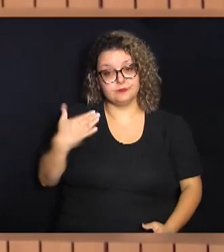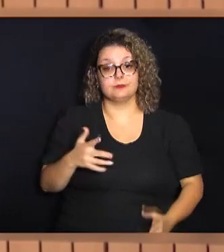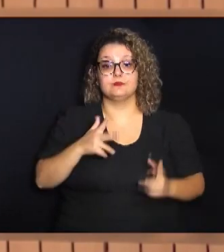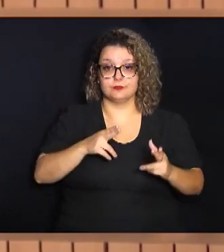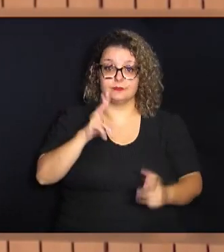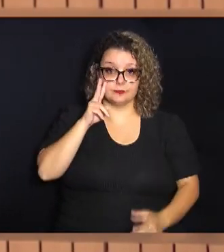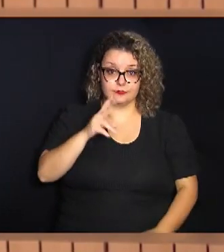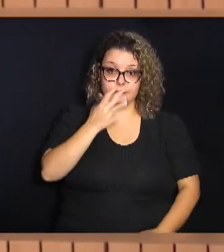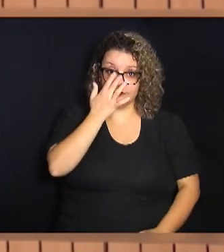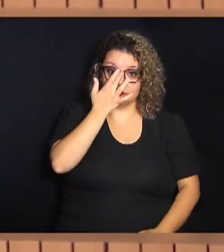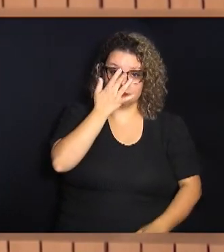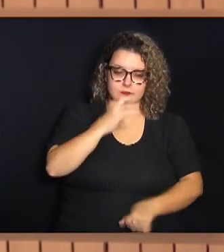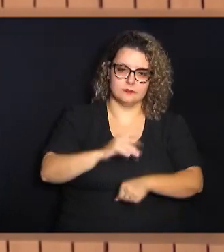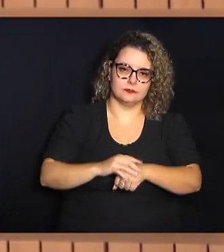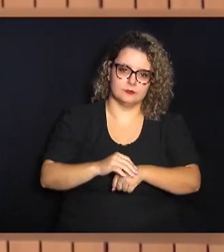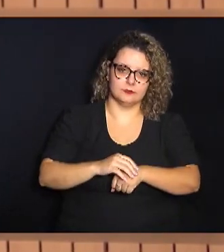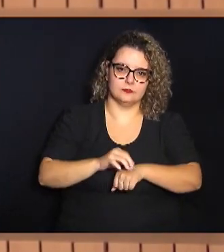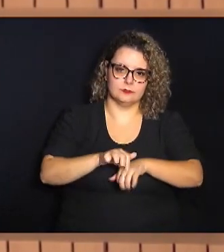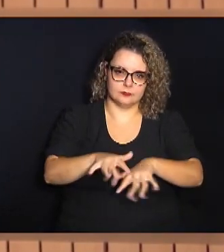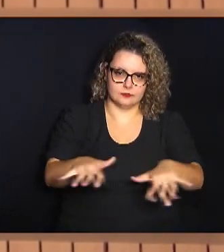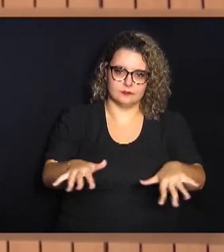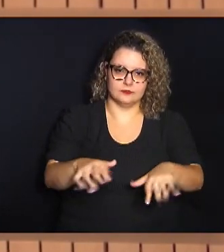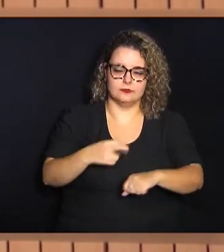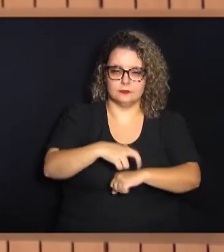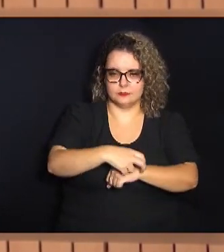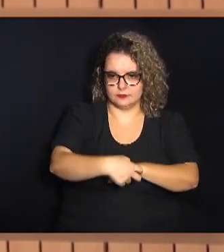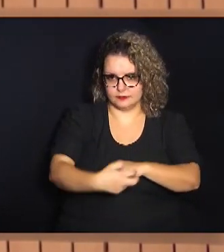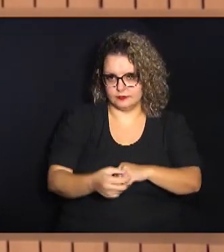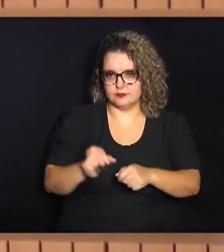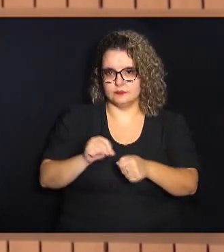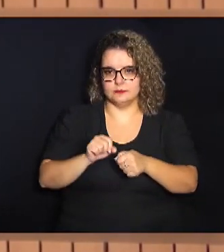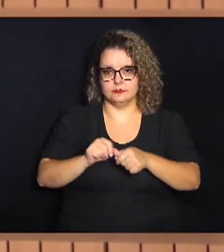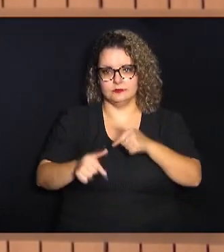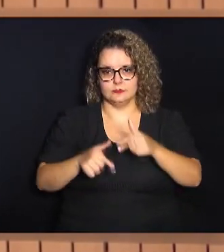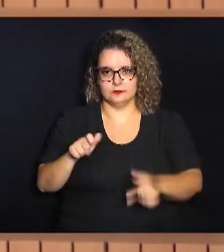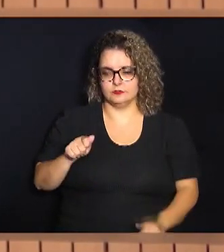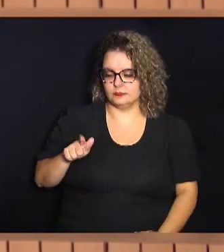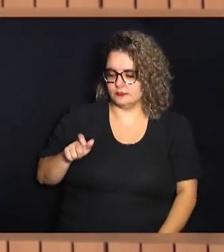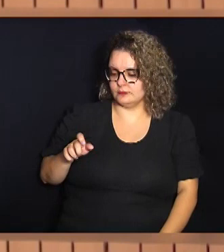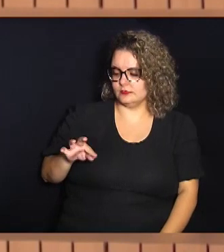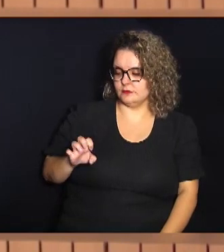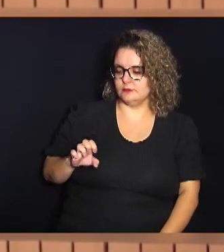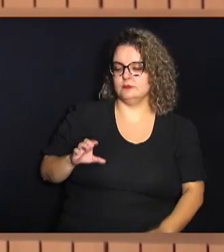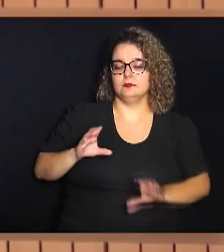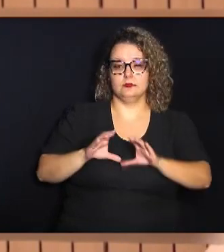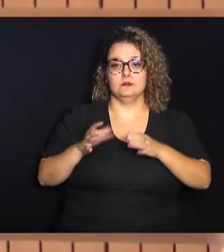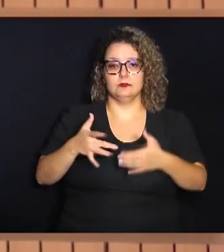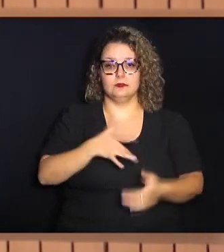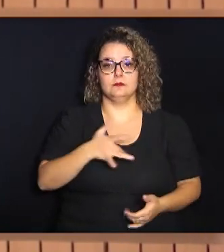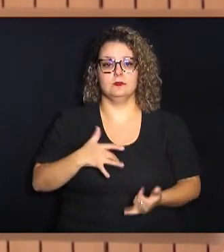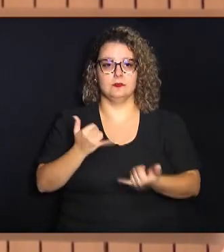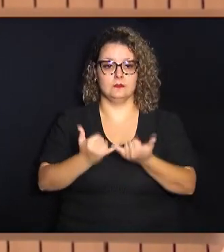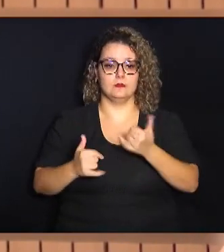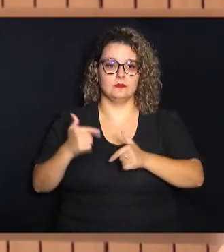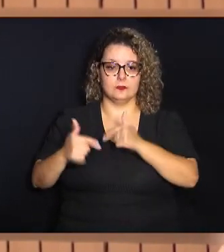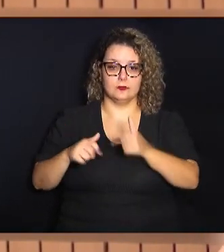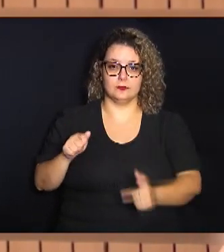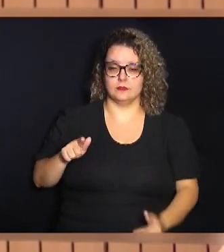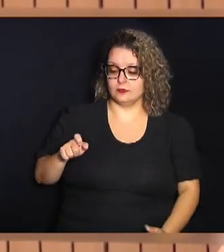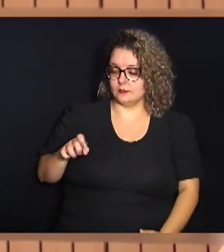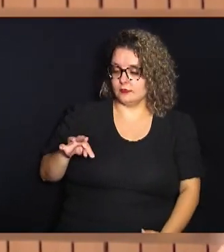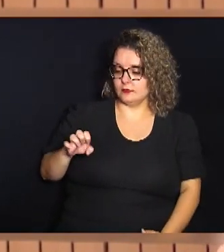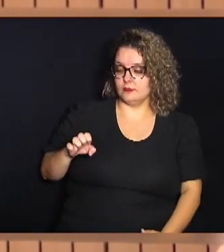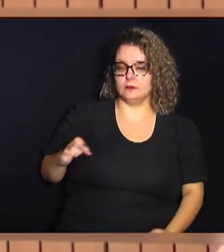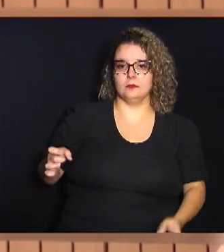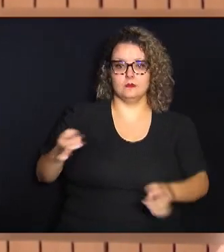exemplo a epidemia de dengue que além da gente fazer o trabalho do agente comunitário de saúde uma parte do trabalho do agente de combate a